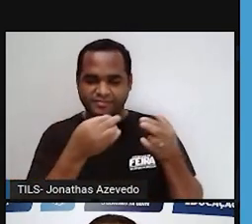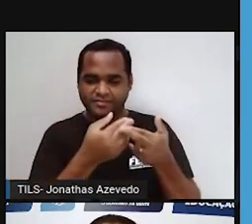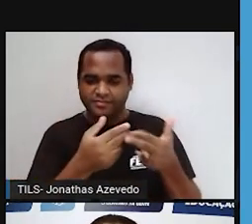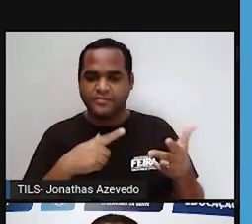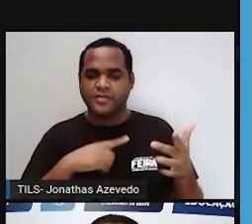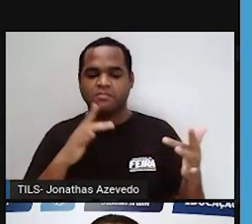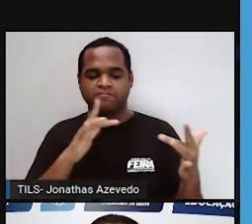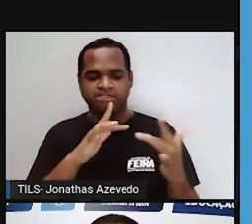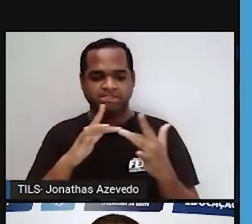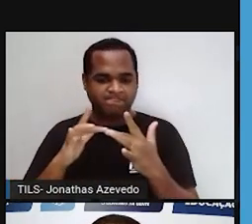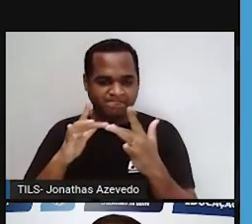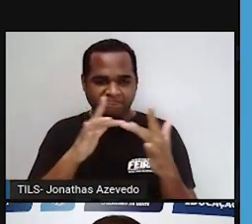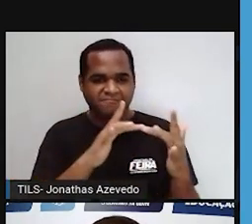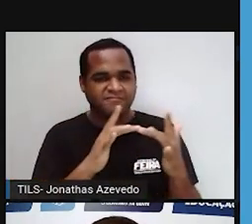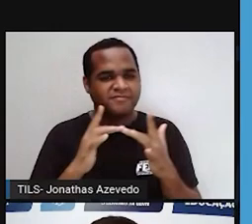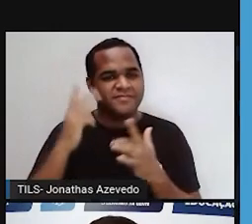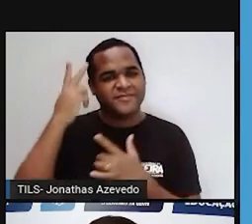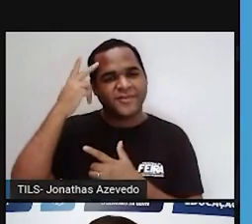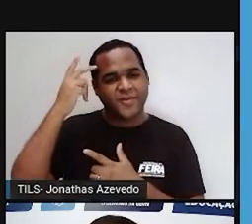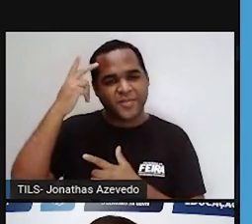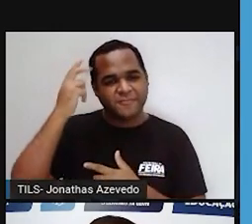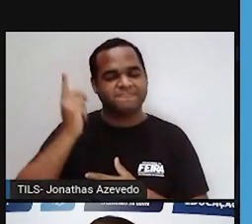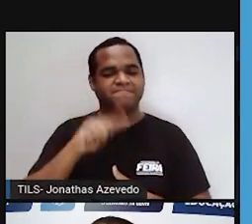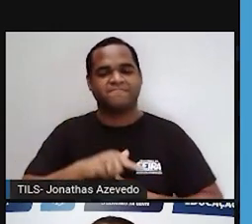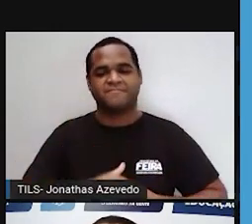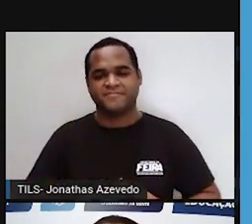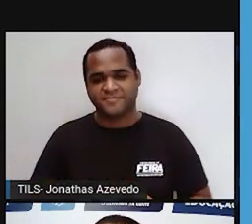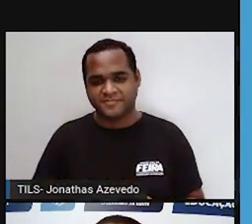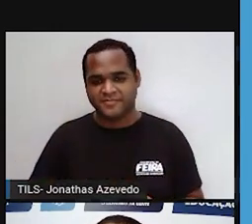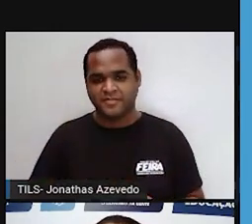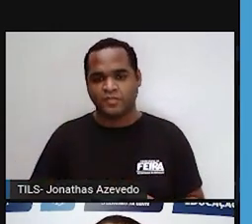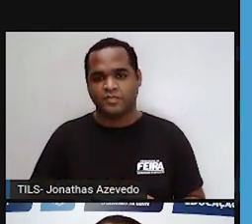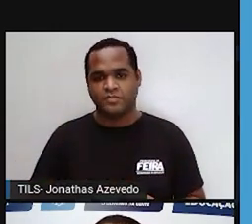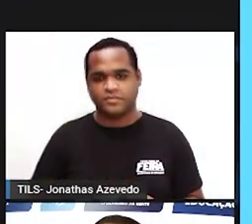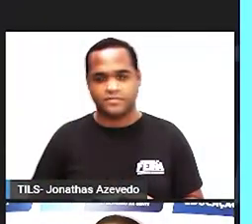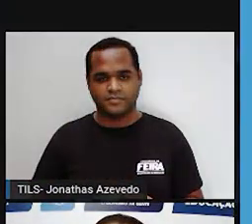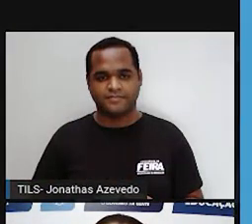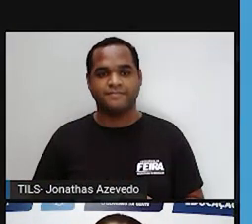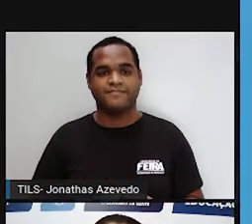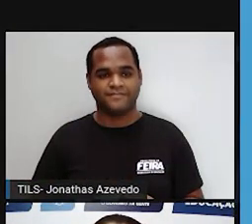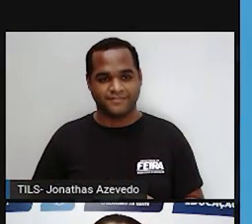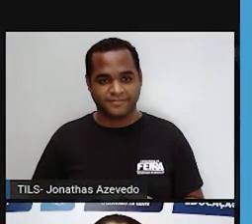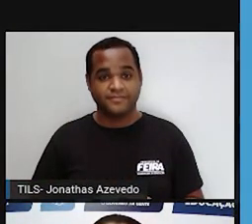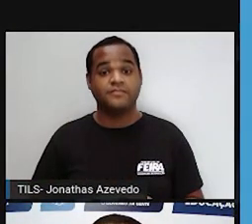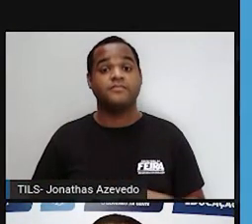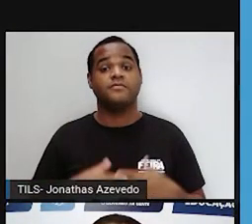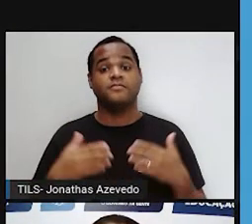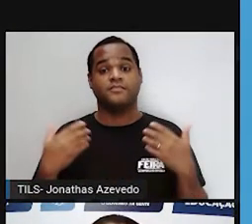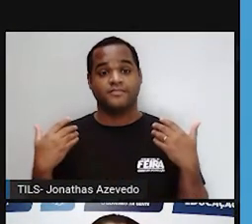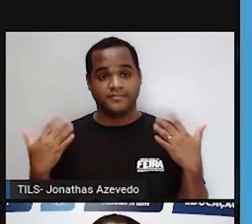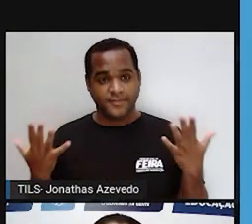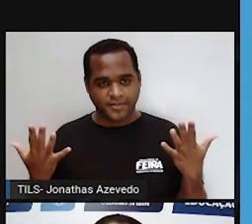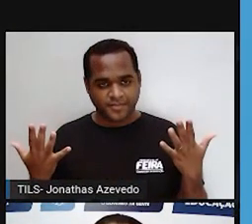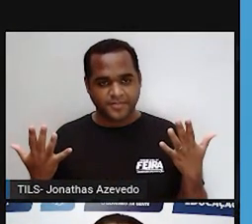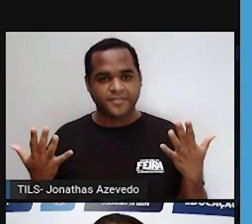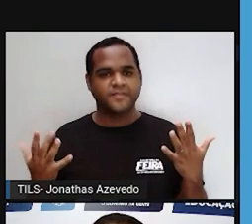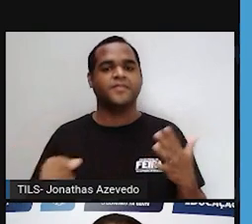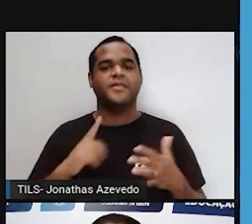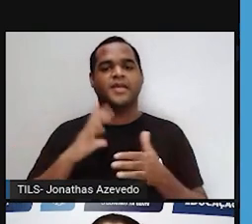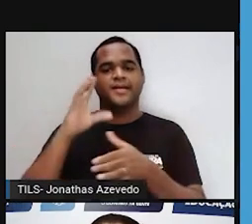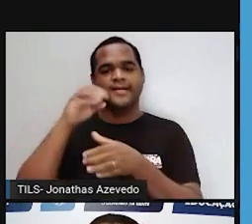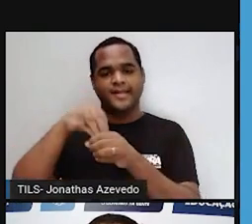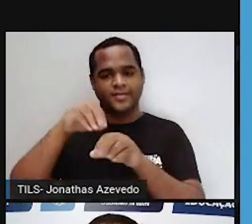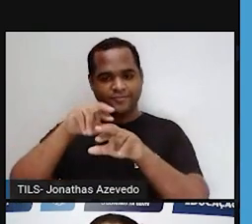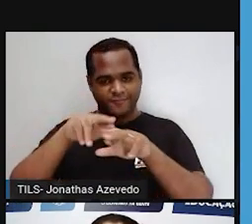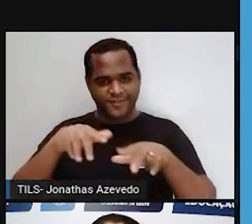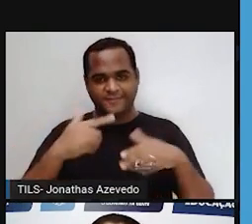com os ecossistemas naturais. Vamos lá, prosseguir agora. Então, dentro desses ecossistemas,